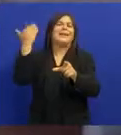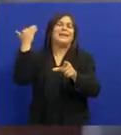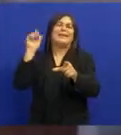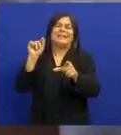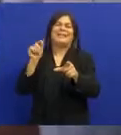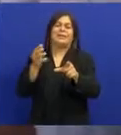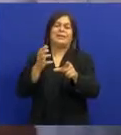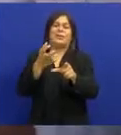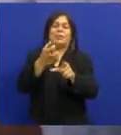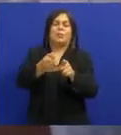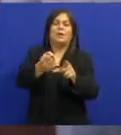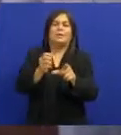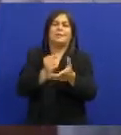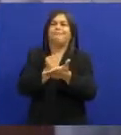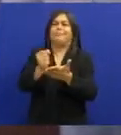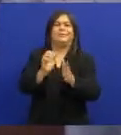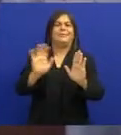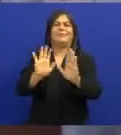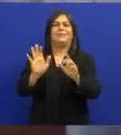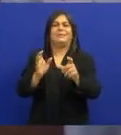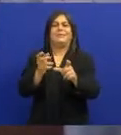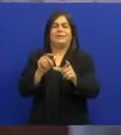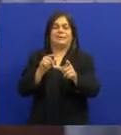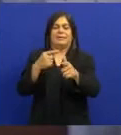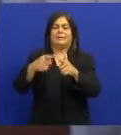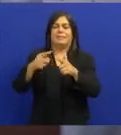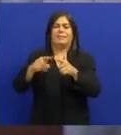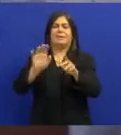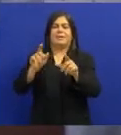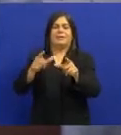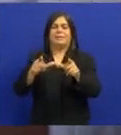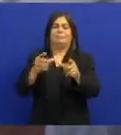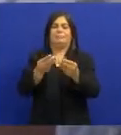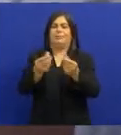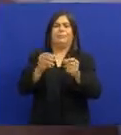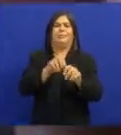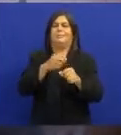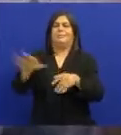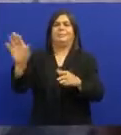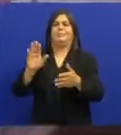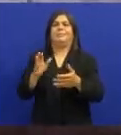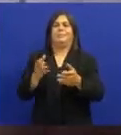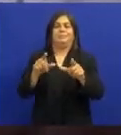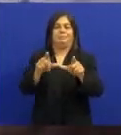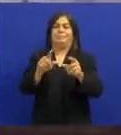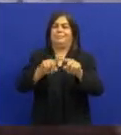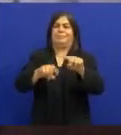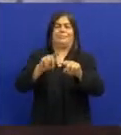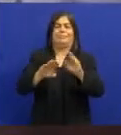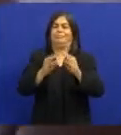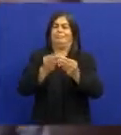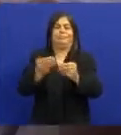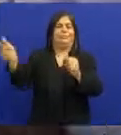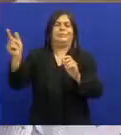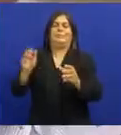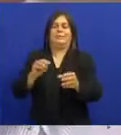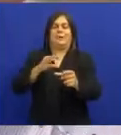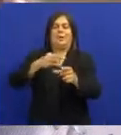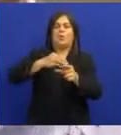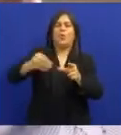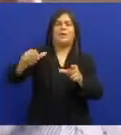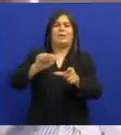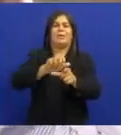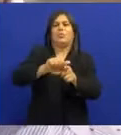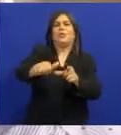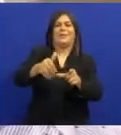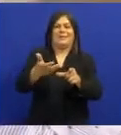Ou você gravava Ou você não gravava Se tivesse algum problema Ali no meio da gravação Aquele material ali Era jogado no